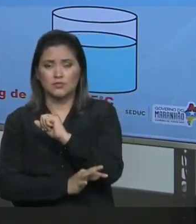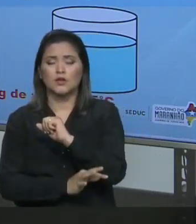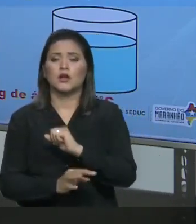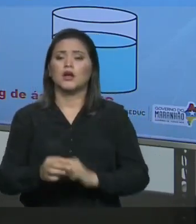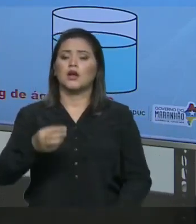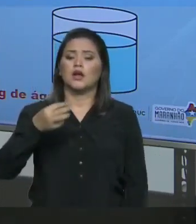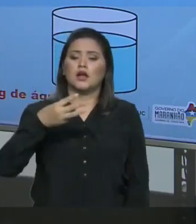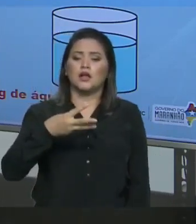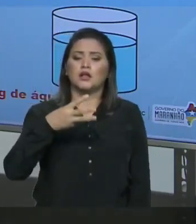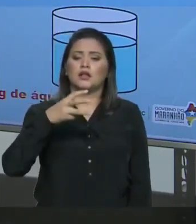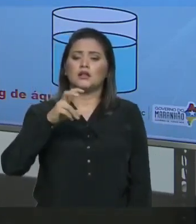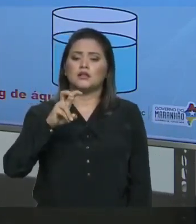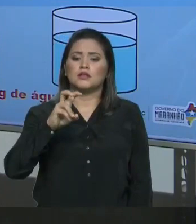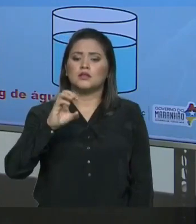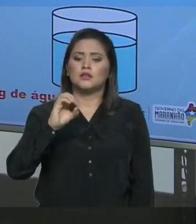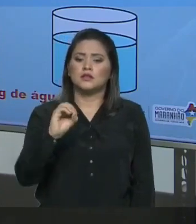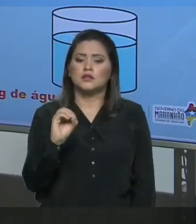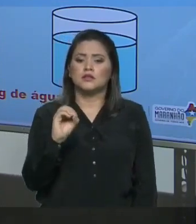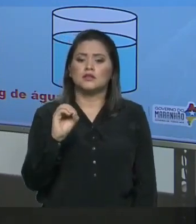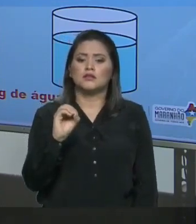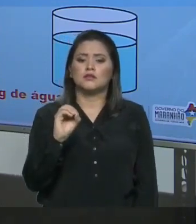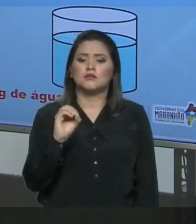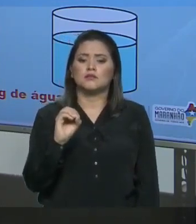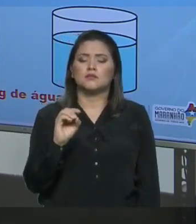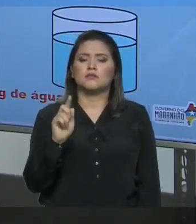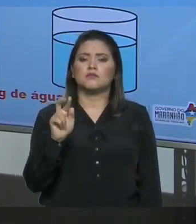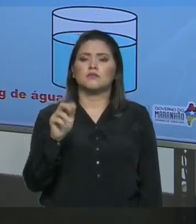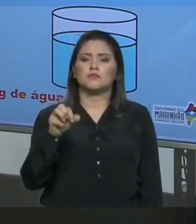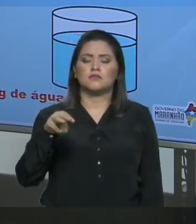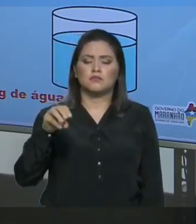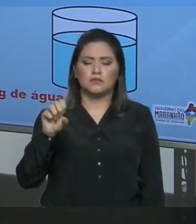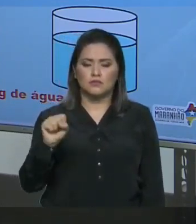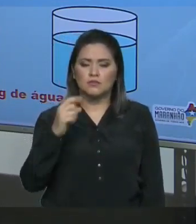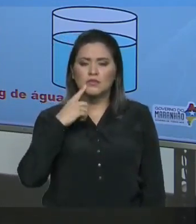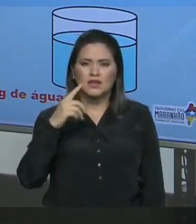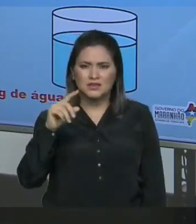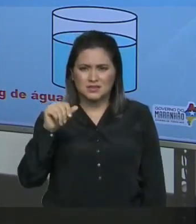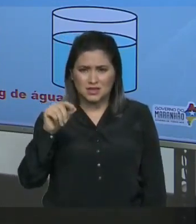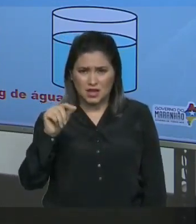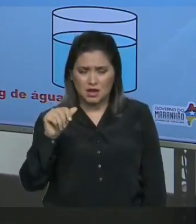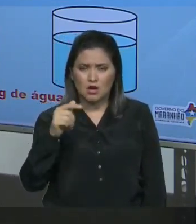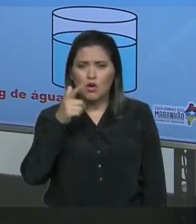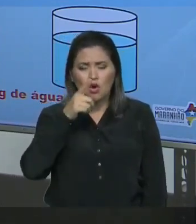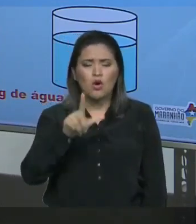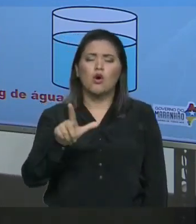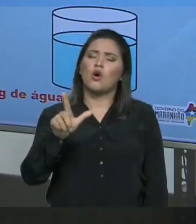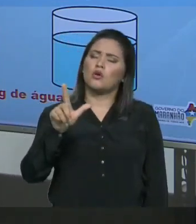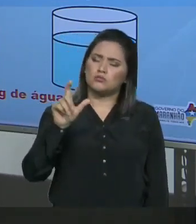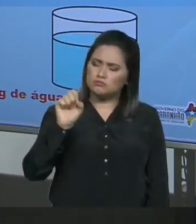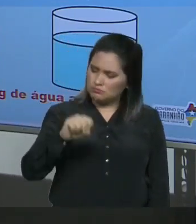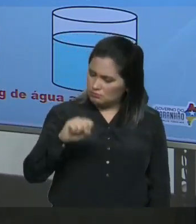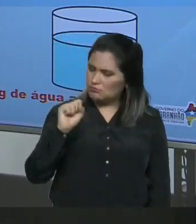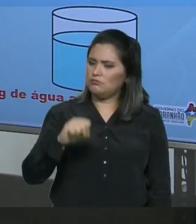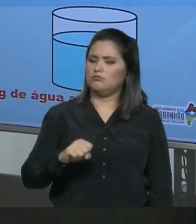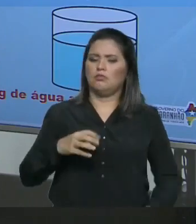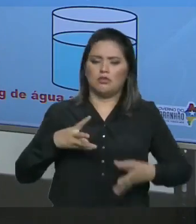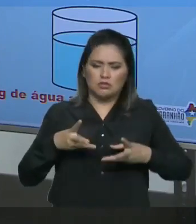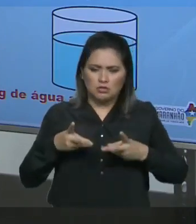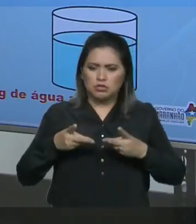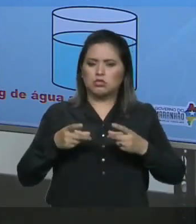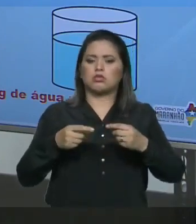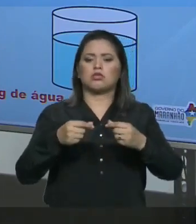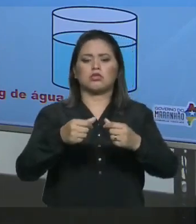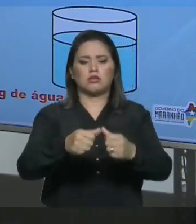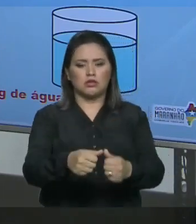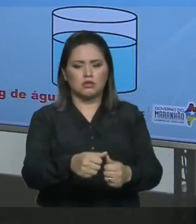Professor Claro Se naquela temperatura Com mil gramas de água Você consegue dissolver No máximo 380 Se eu quiser